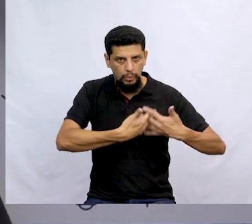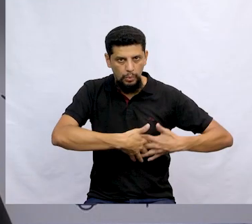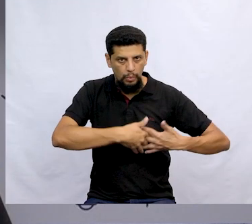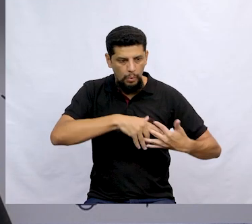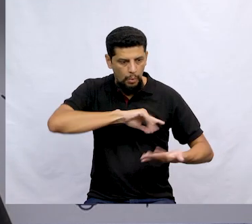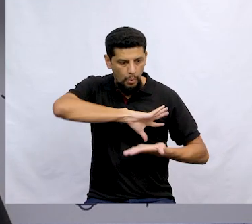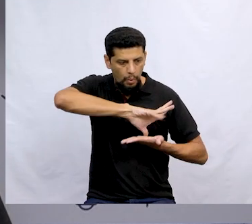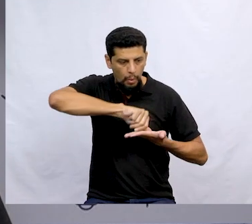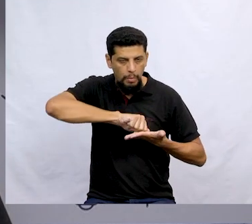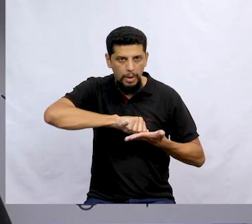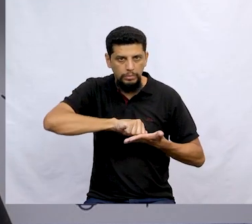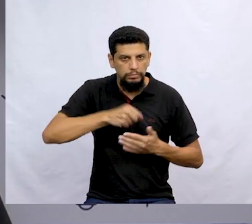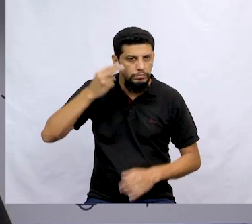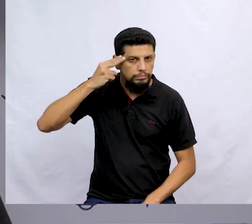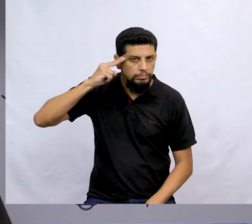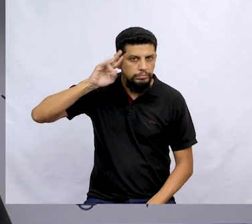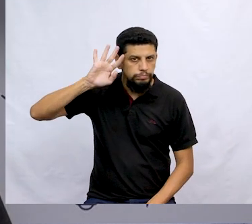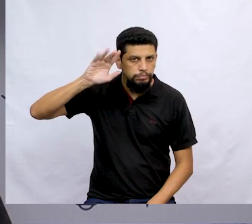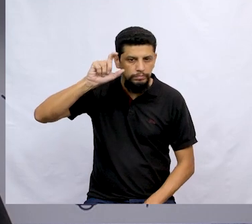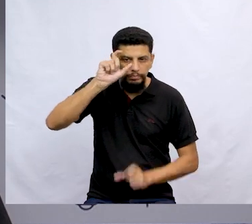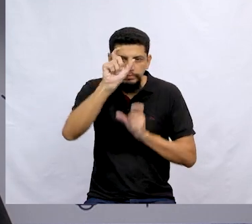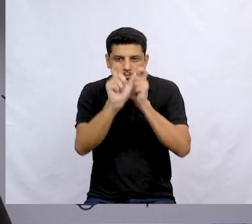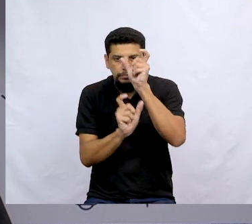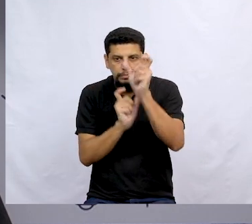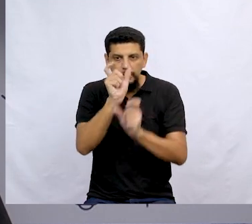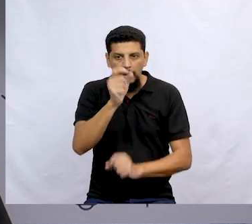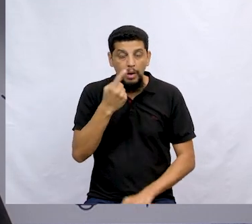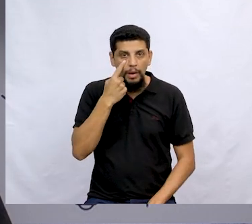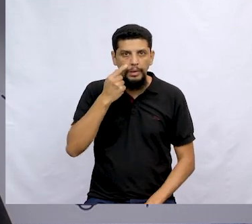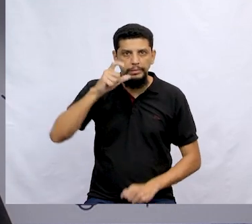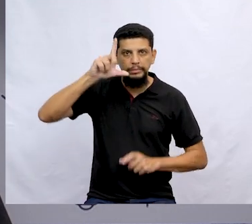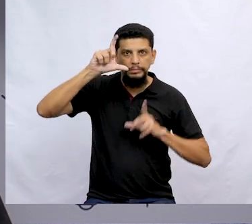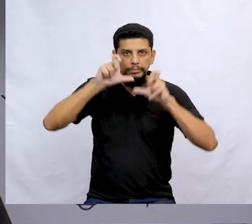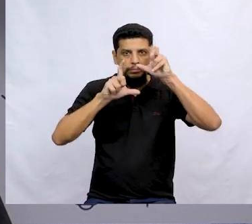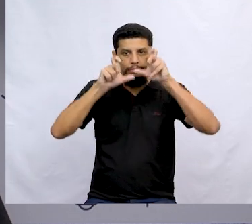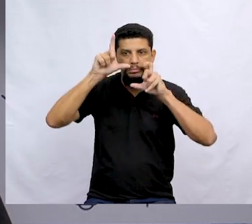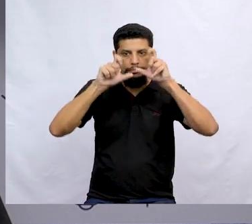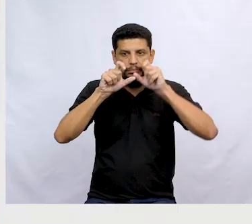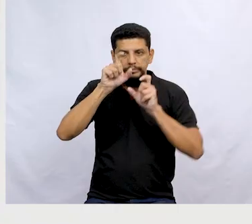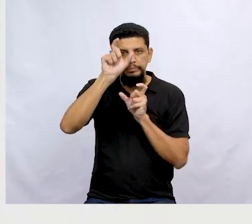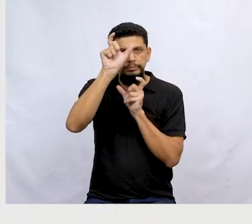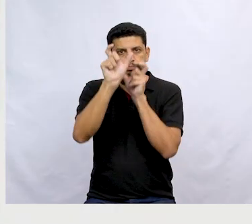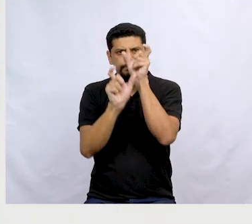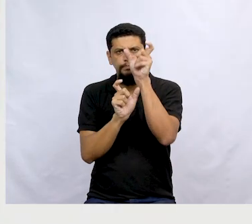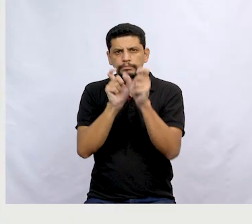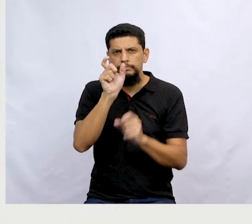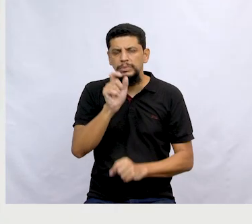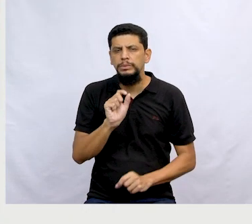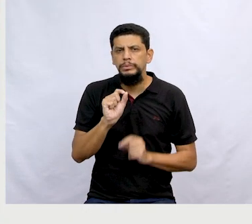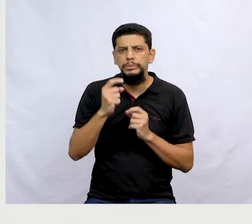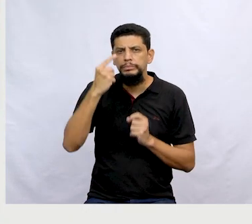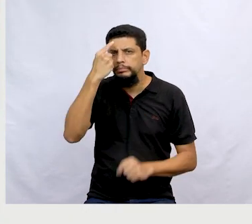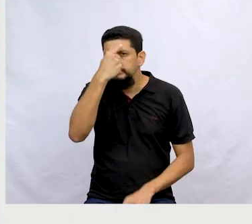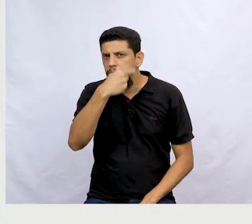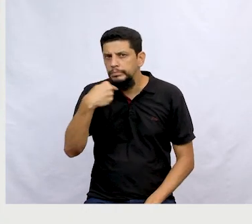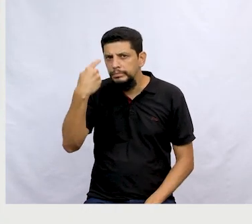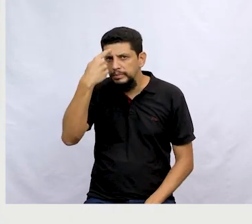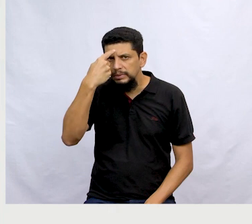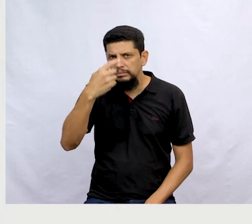os sonhos das pessoas? Olha só, olha a expressão ali na ilustração das pessoas. Elas estão com cara do quê?